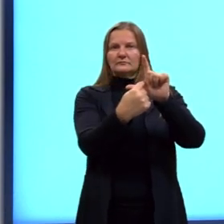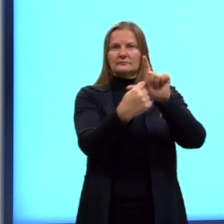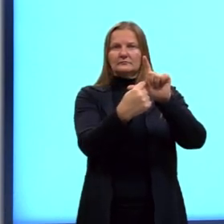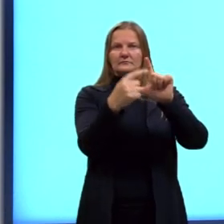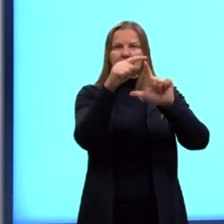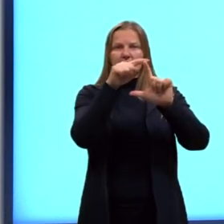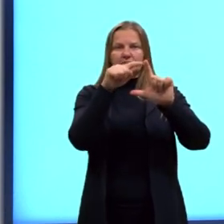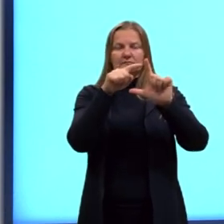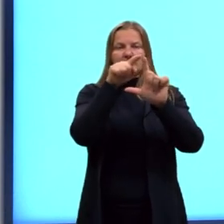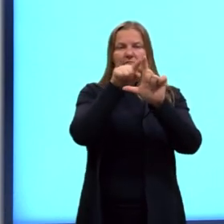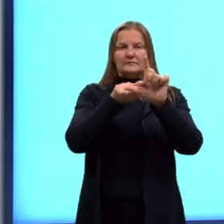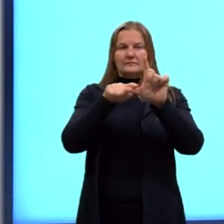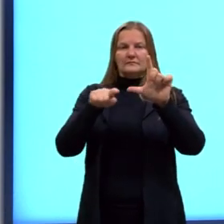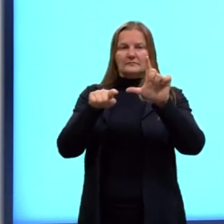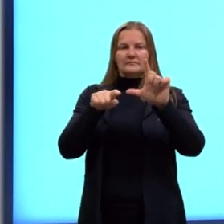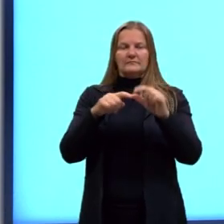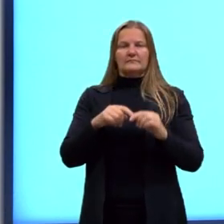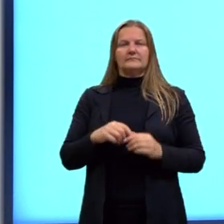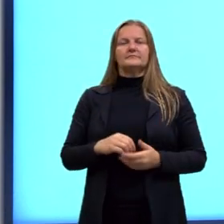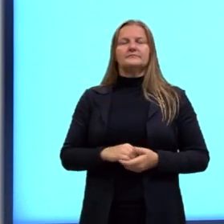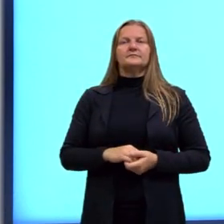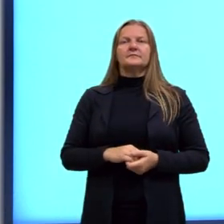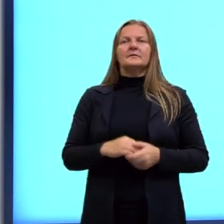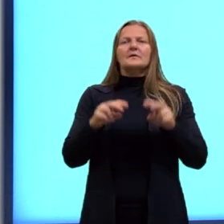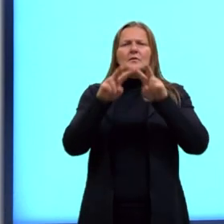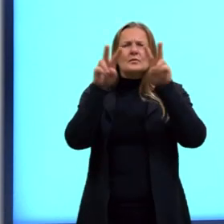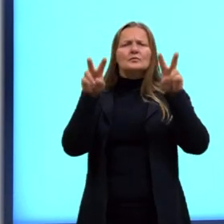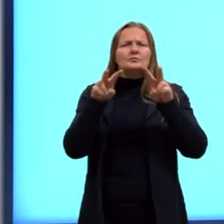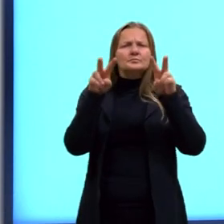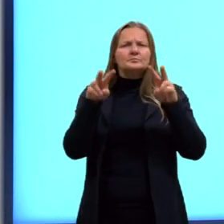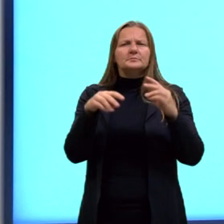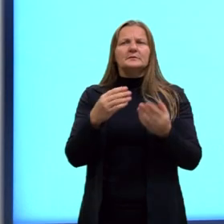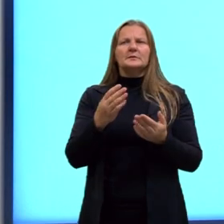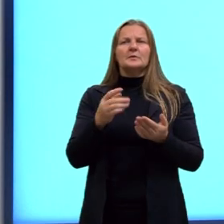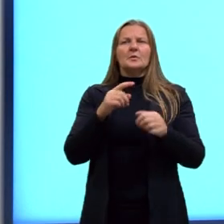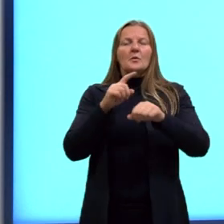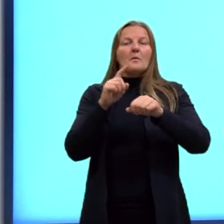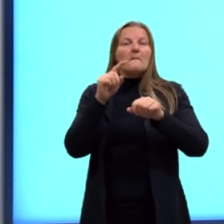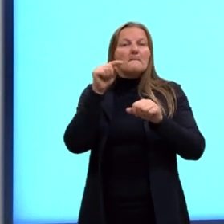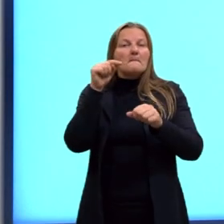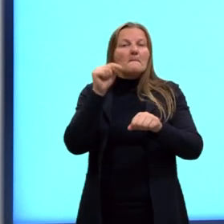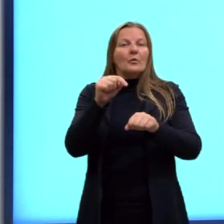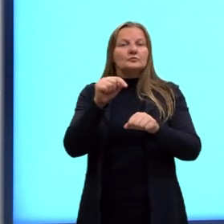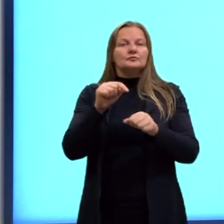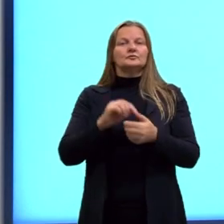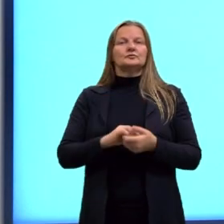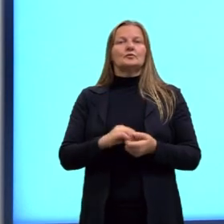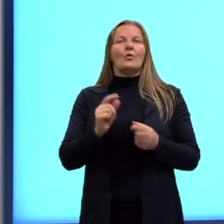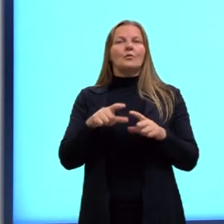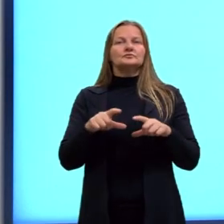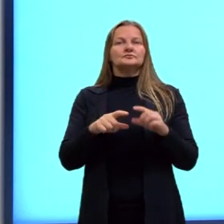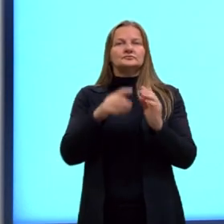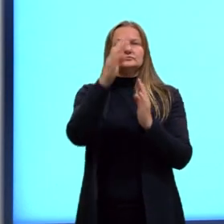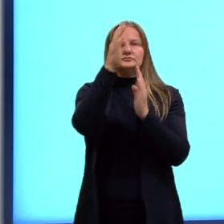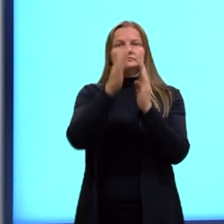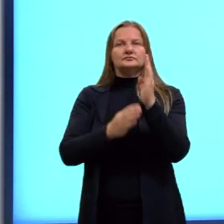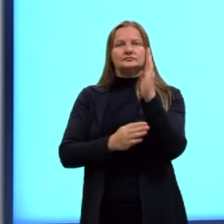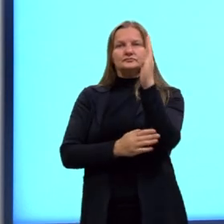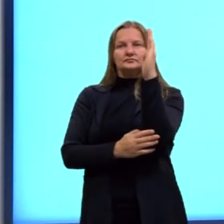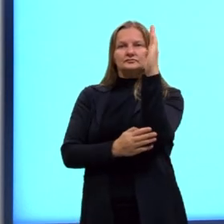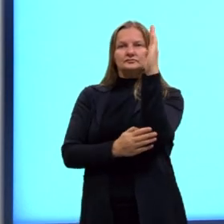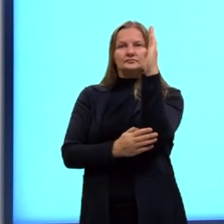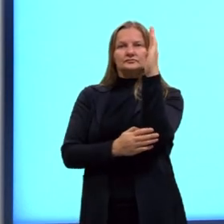de 90 graus. Então, vejam que aqui nesse exato momento, desse exato ponto, vai sair uma linha sempre